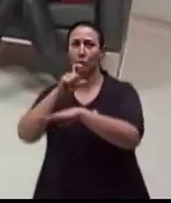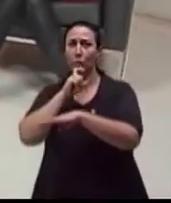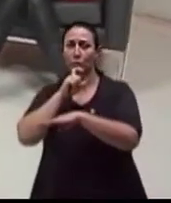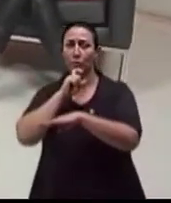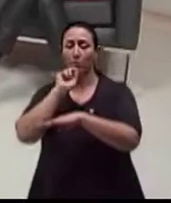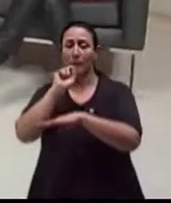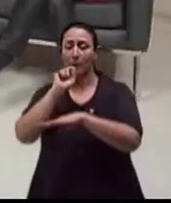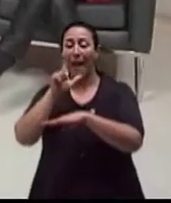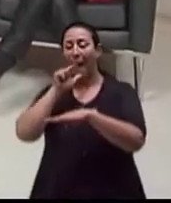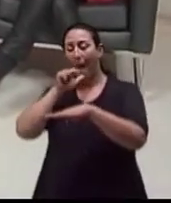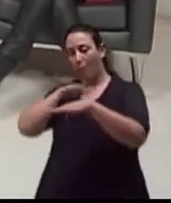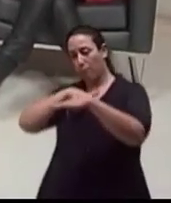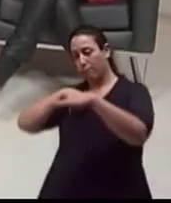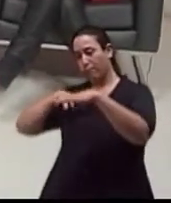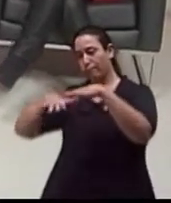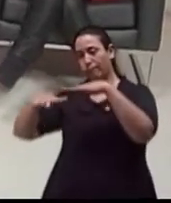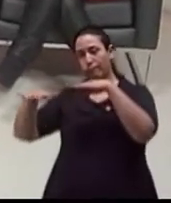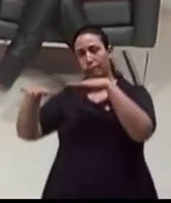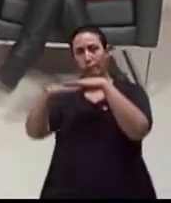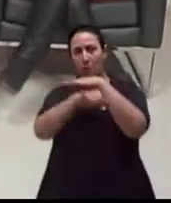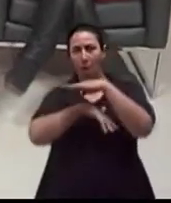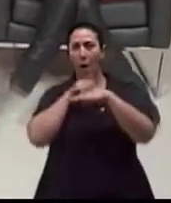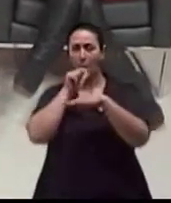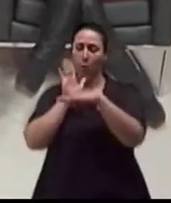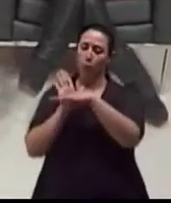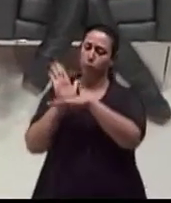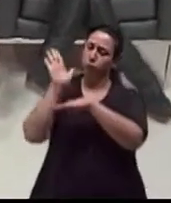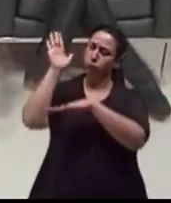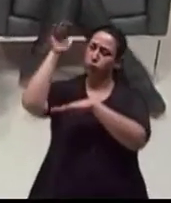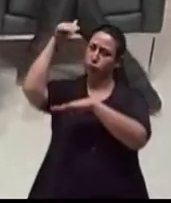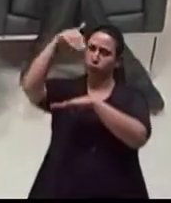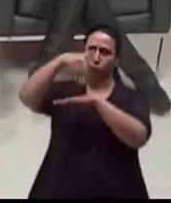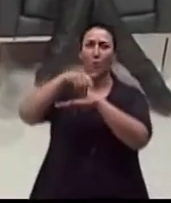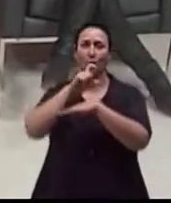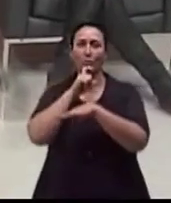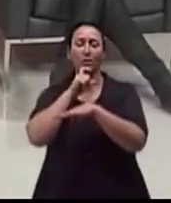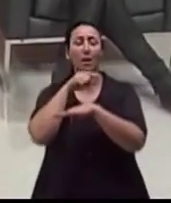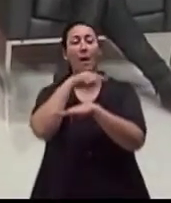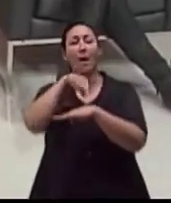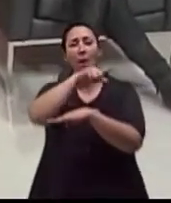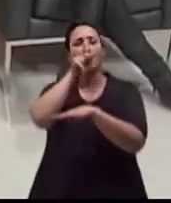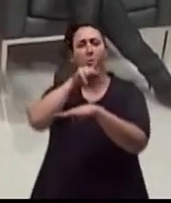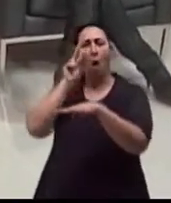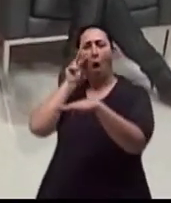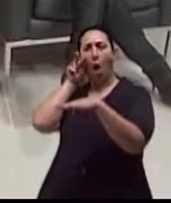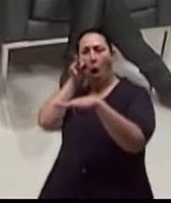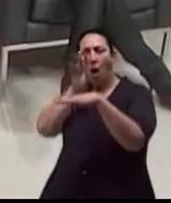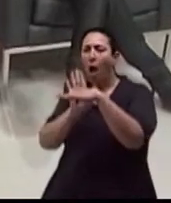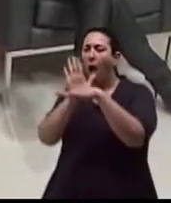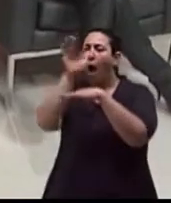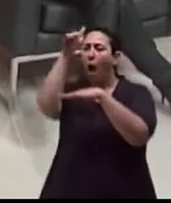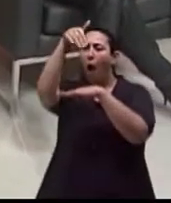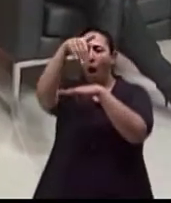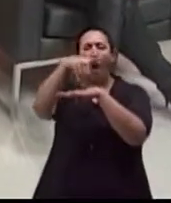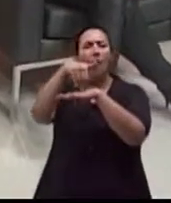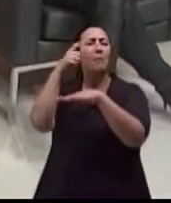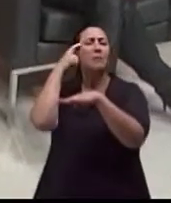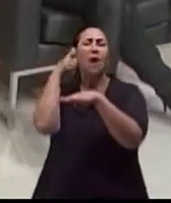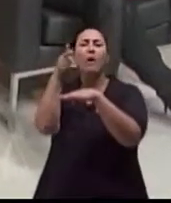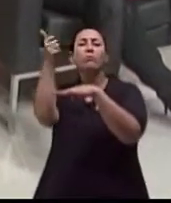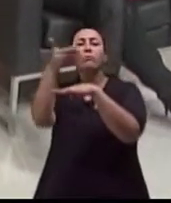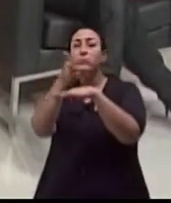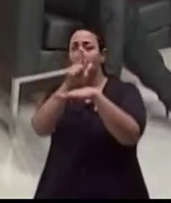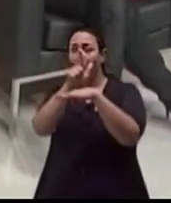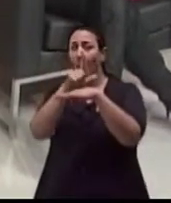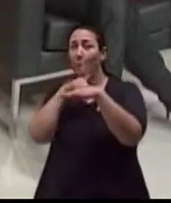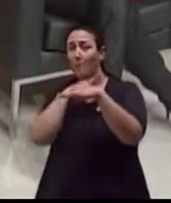água, mas, na verdade, por trás... A parte maior está parte maior está embaixo da água. Então, isso que é importante a gente ter essa noção de que a